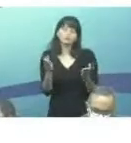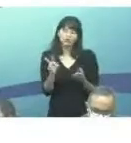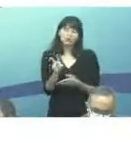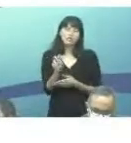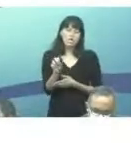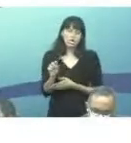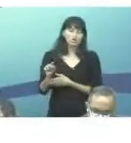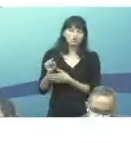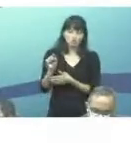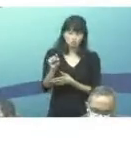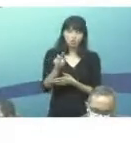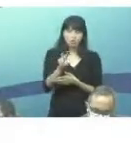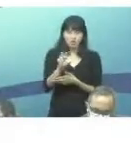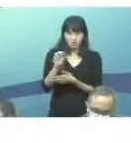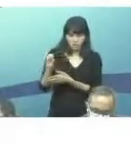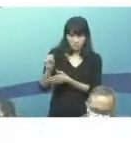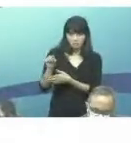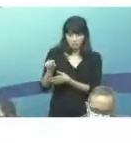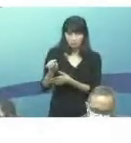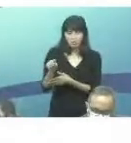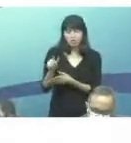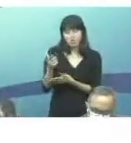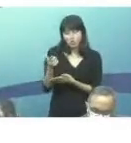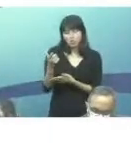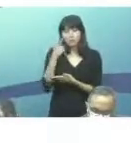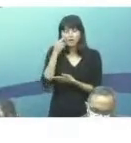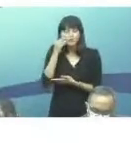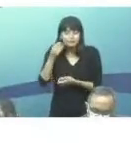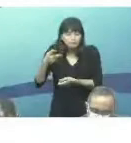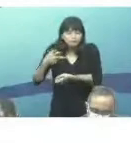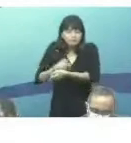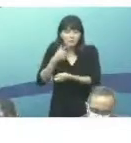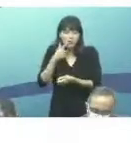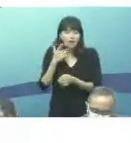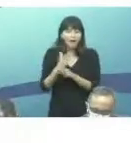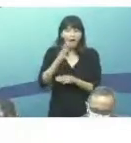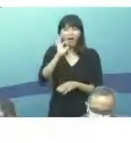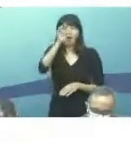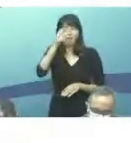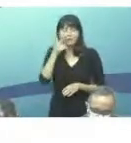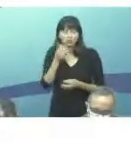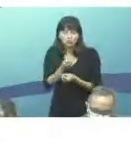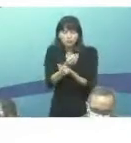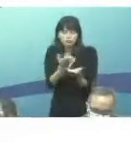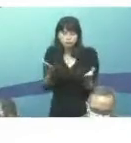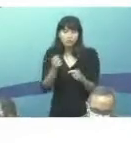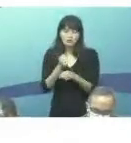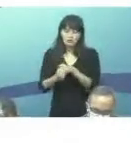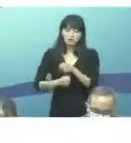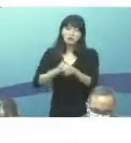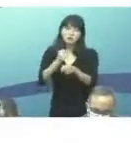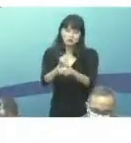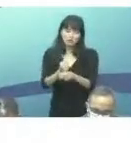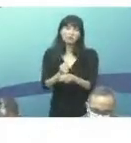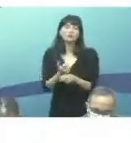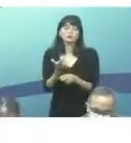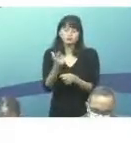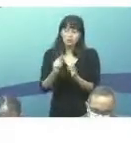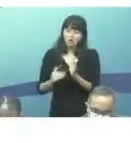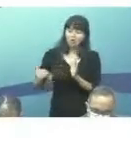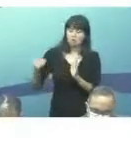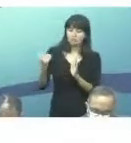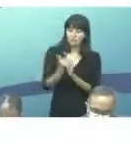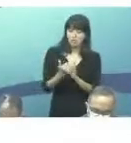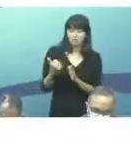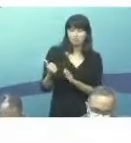500 mil cartuchos para testes rápidos moleculares de TB são distribuídos por ano. Aumentamos em cerca de quase